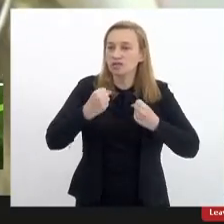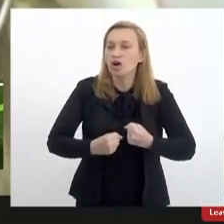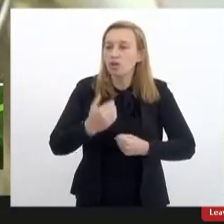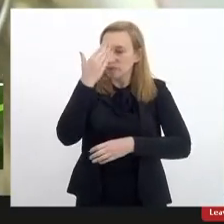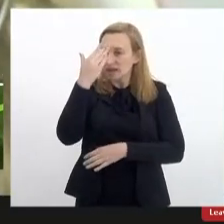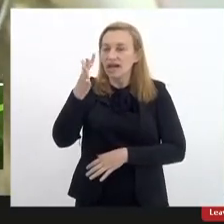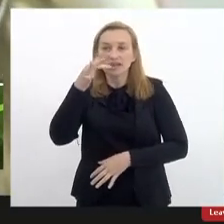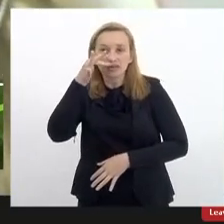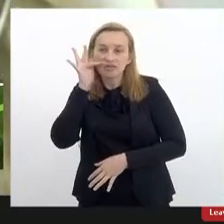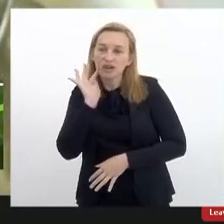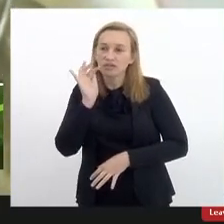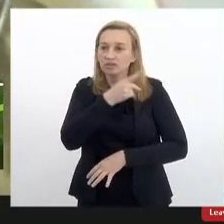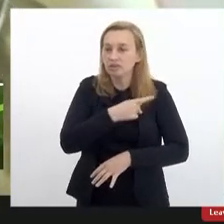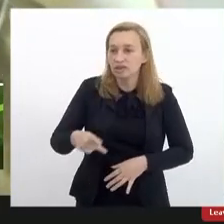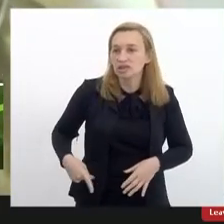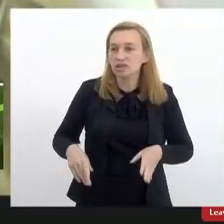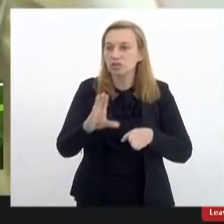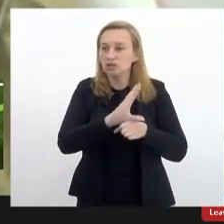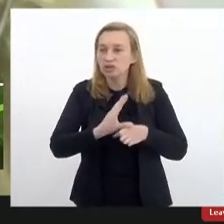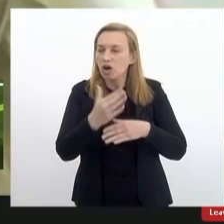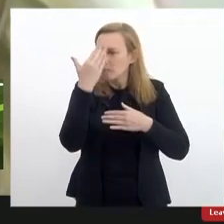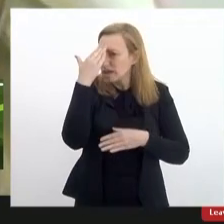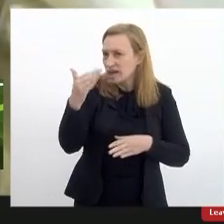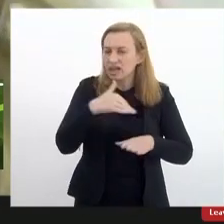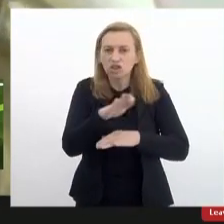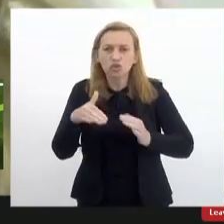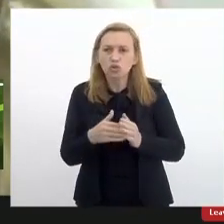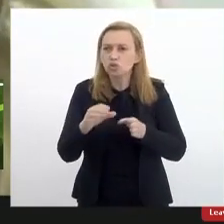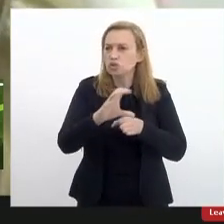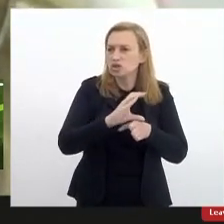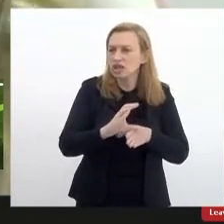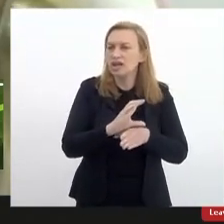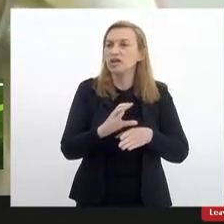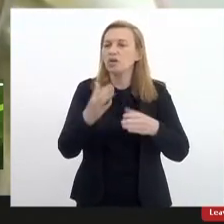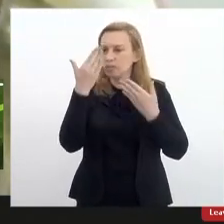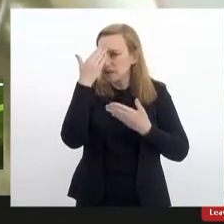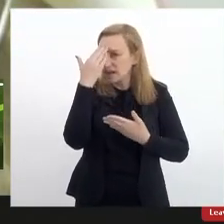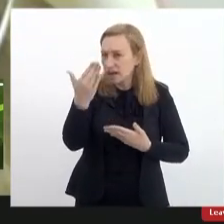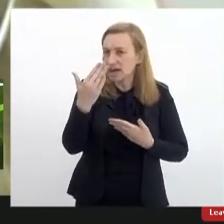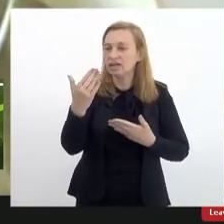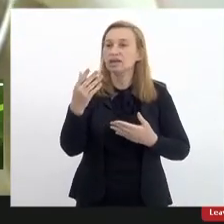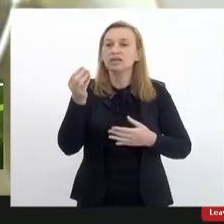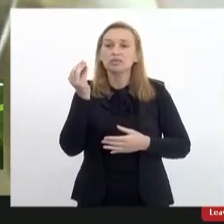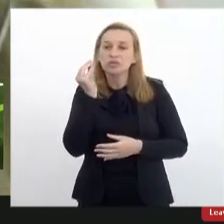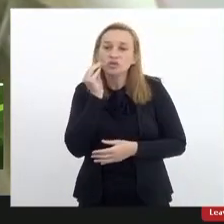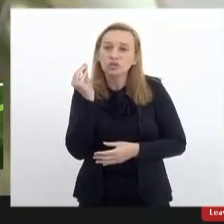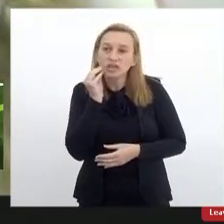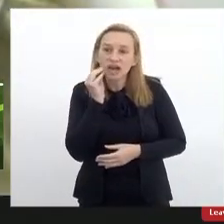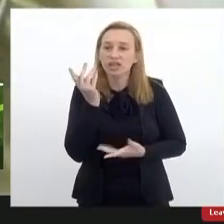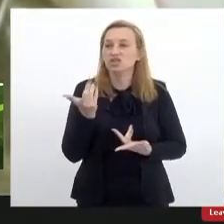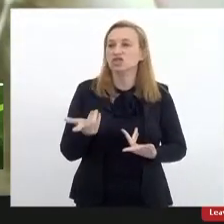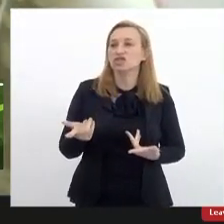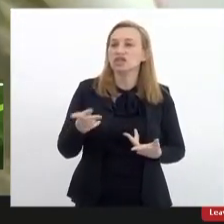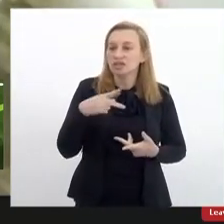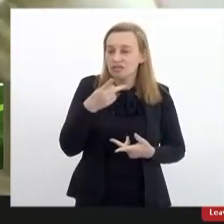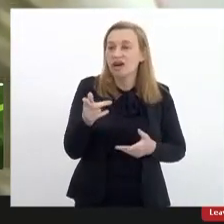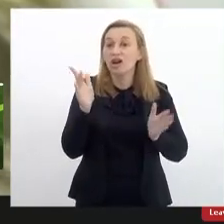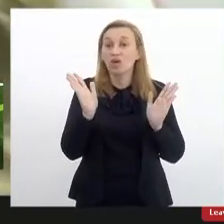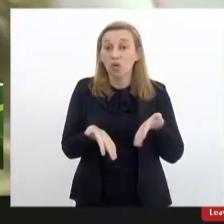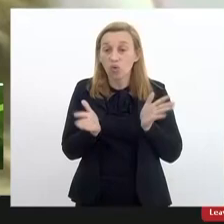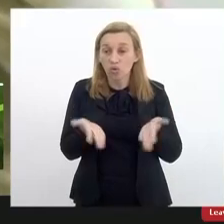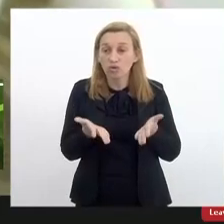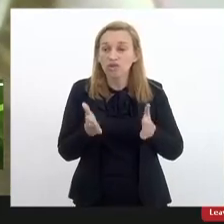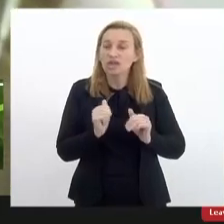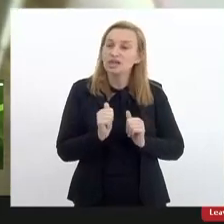Serafini presidente do conselho muito obrigada a todos os conselheiros muito obrigada por essa oportunidade né de fala aqui hoje